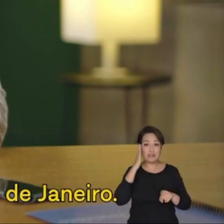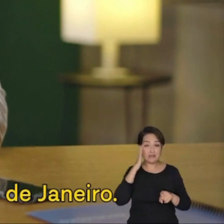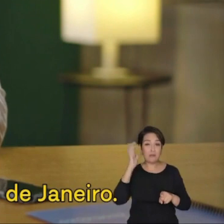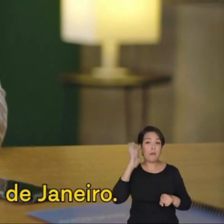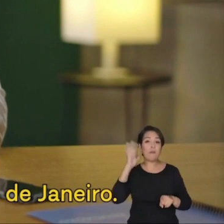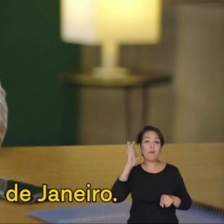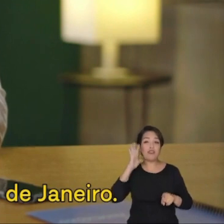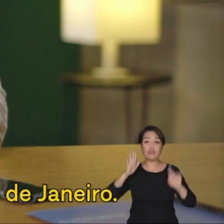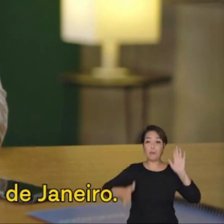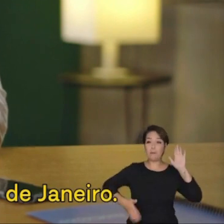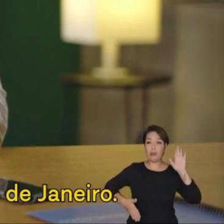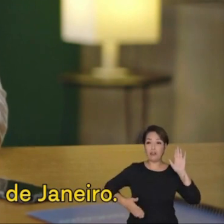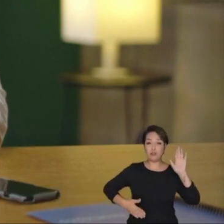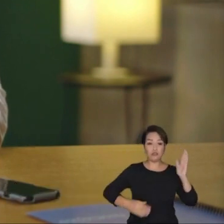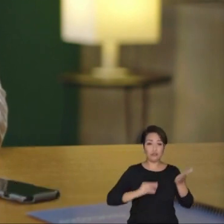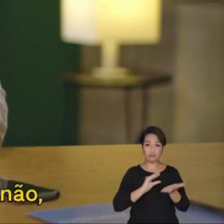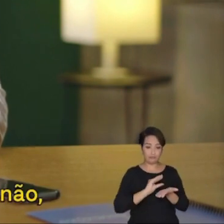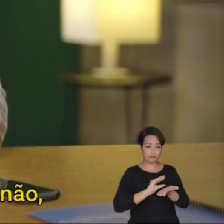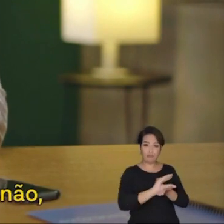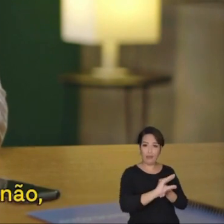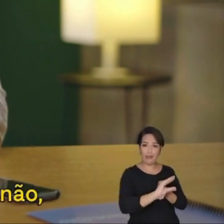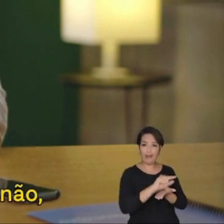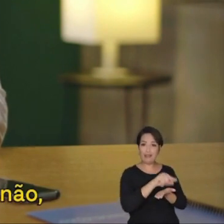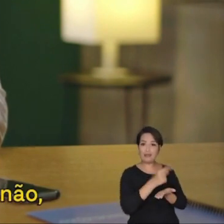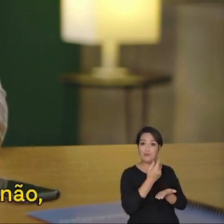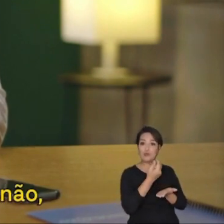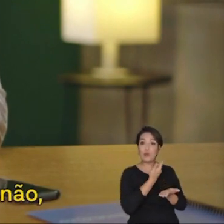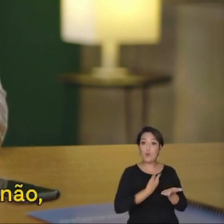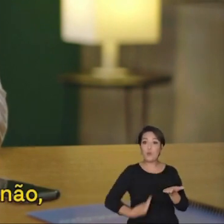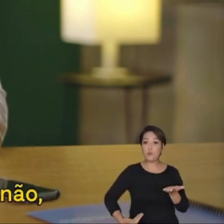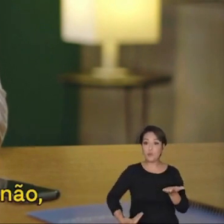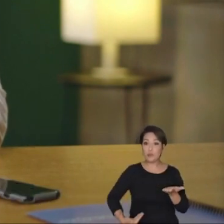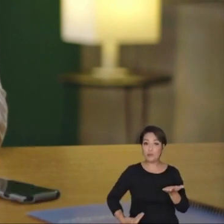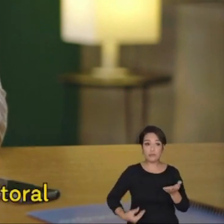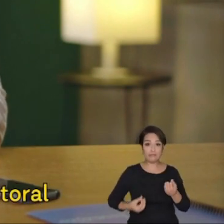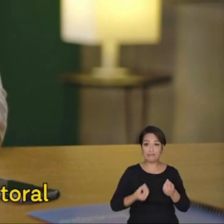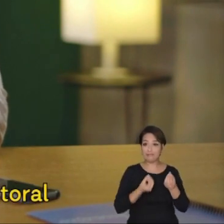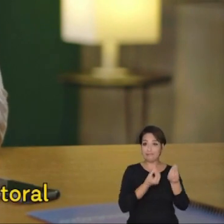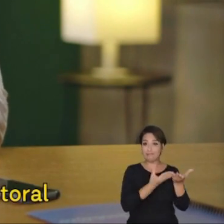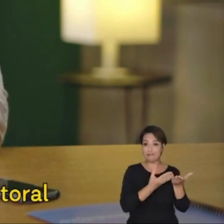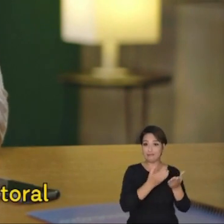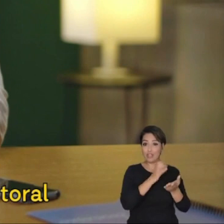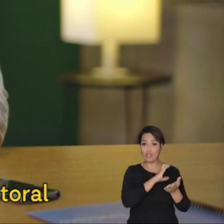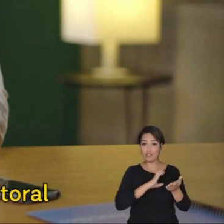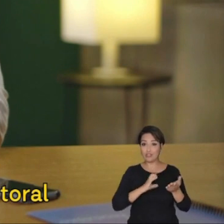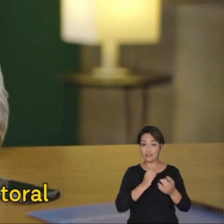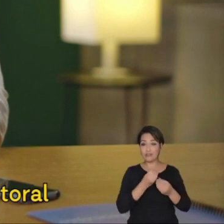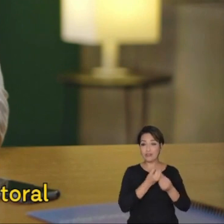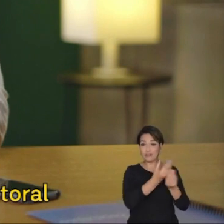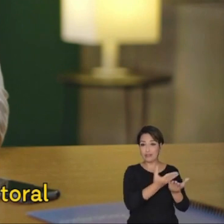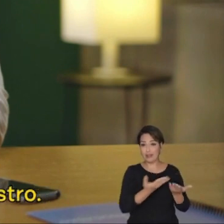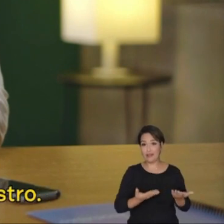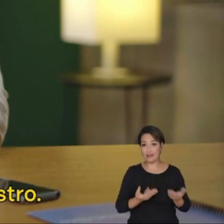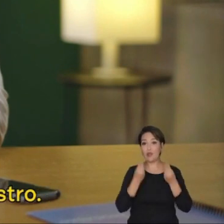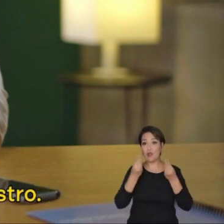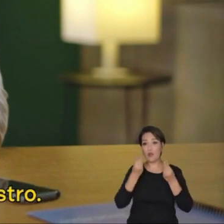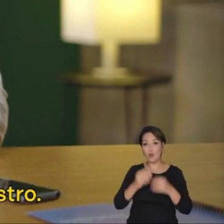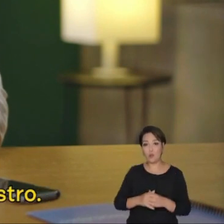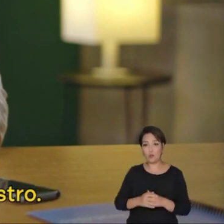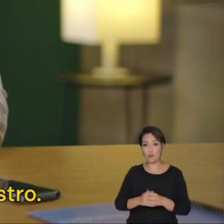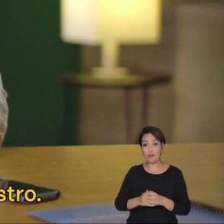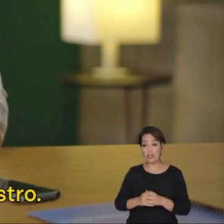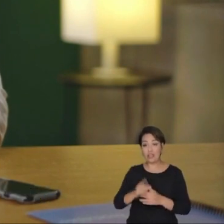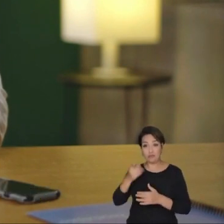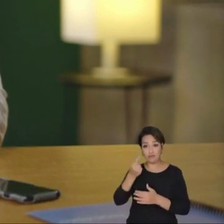maior crime eleitoral da história do Rio de Janeiro. Mas não é só a famosa rachadinha, não. Dinheiro público para pagar cabo eleitoral para fazer